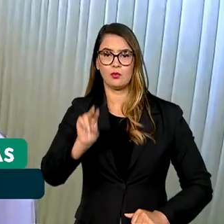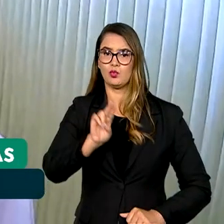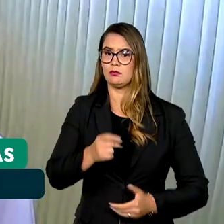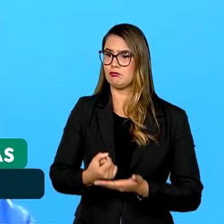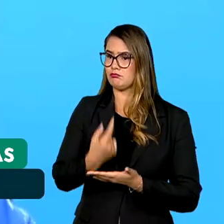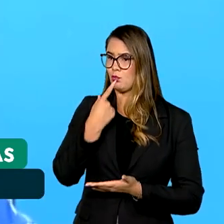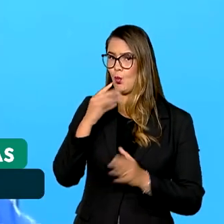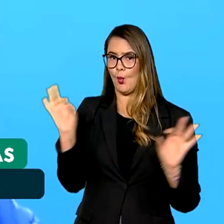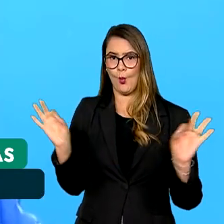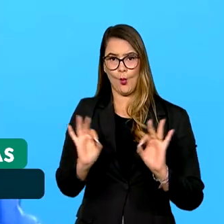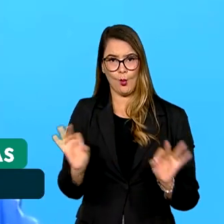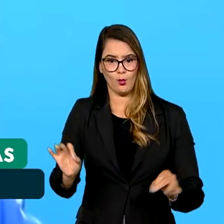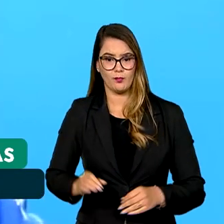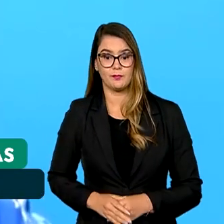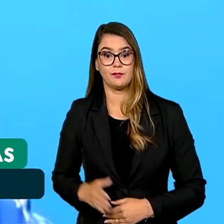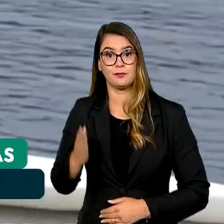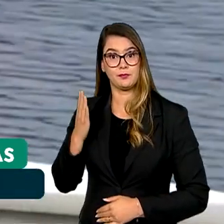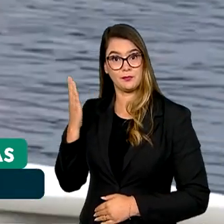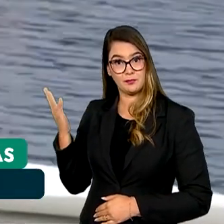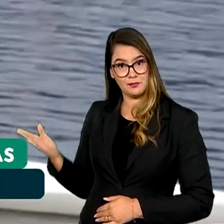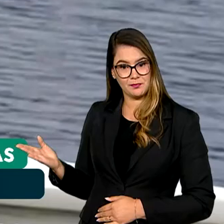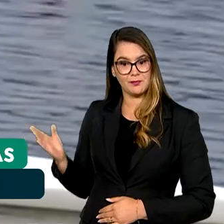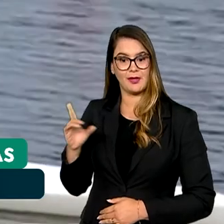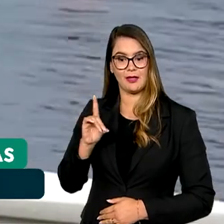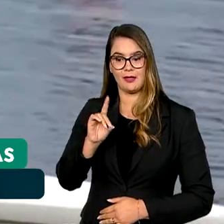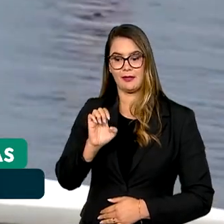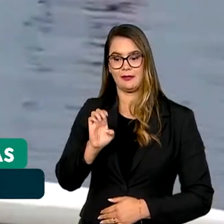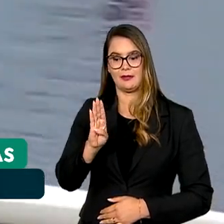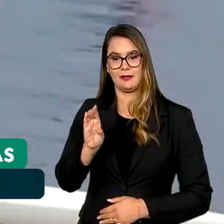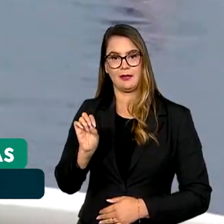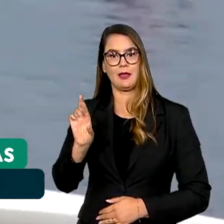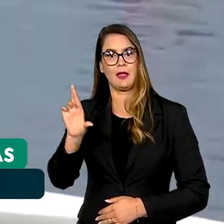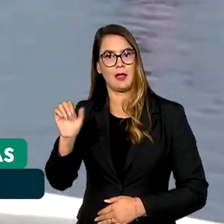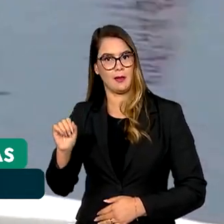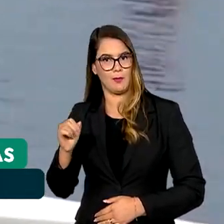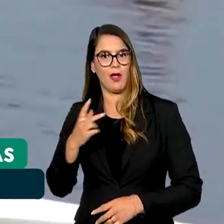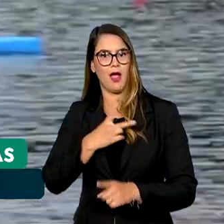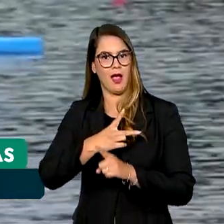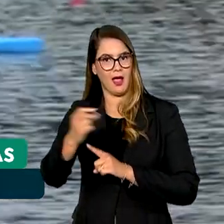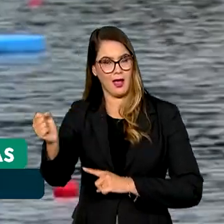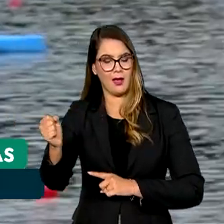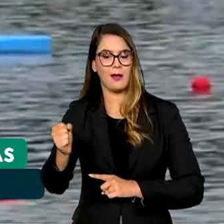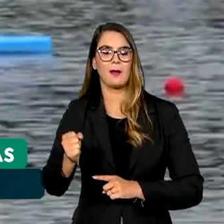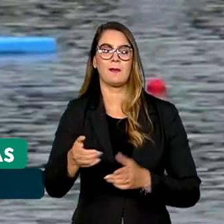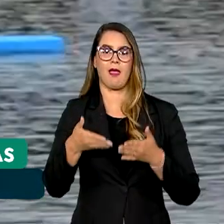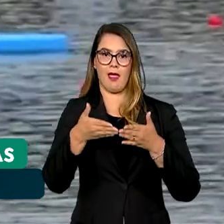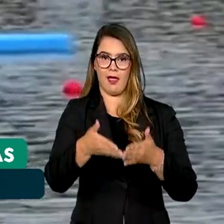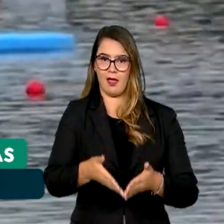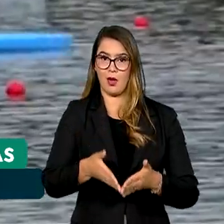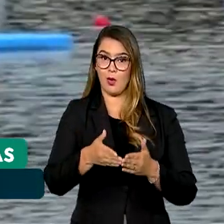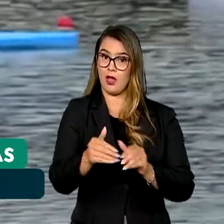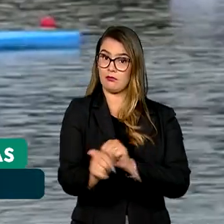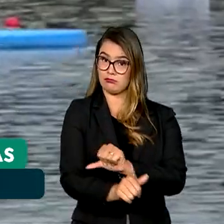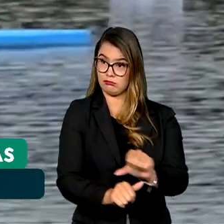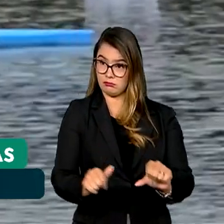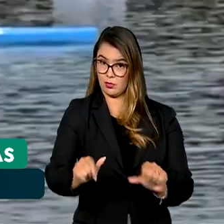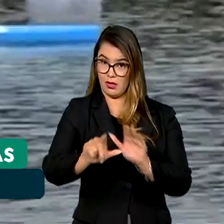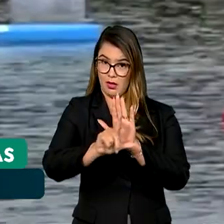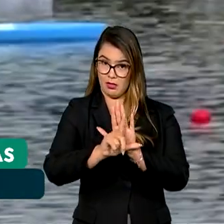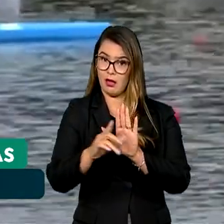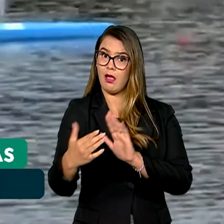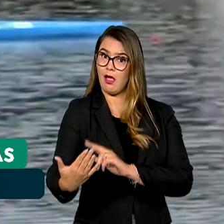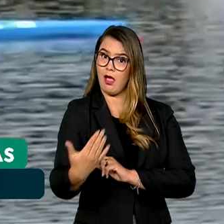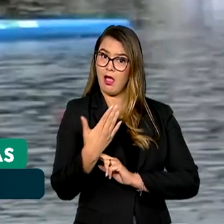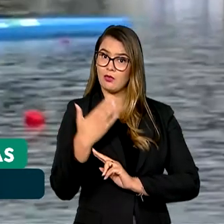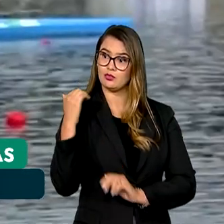substância proibida. Para Débora Benevides, atleta campeã e recordista na paracanoagem, as mudanças ajudam os